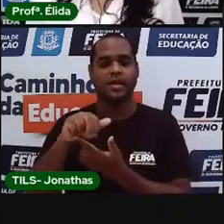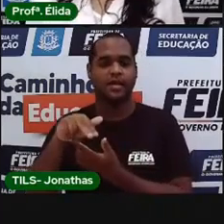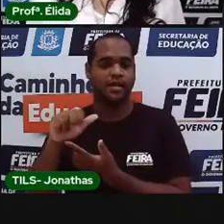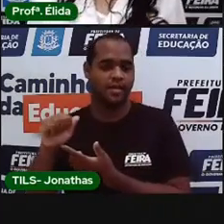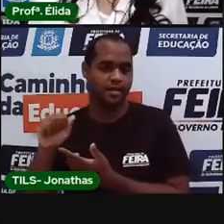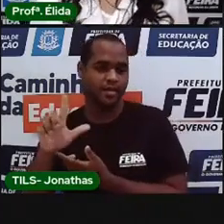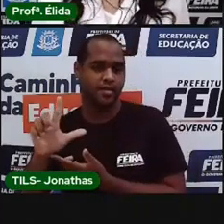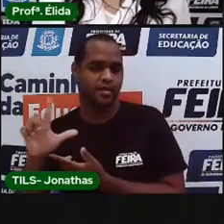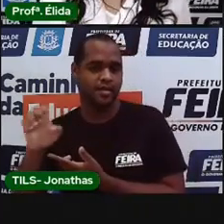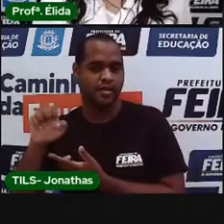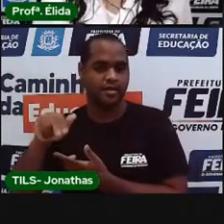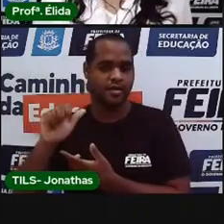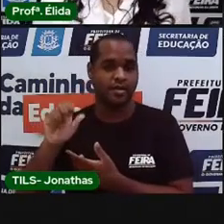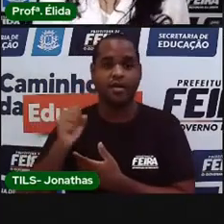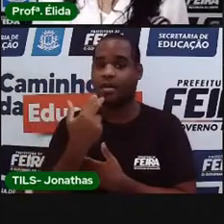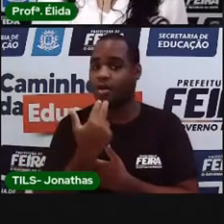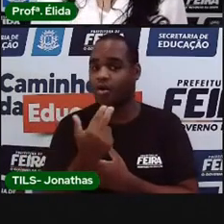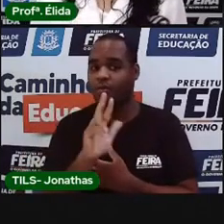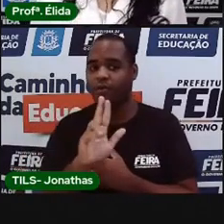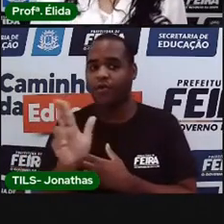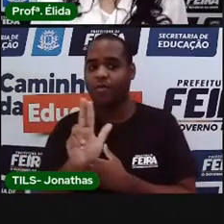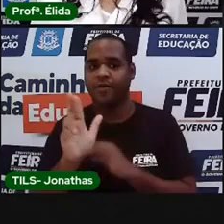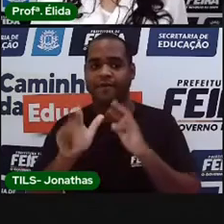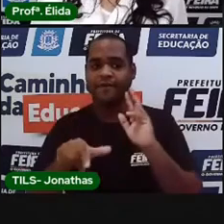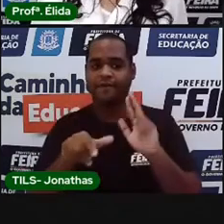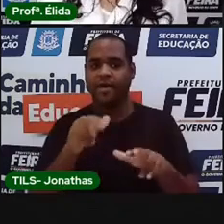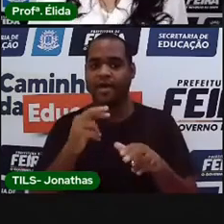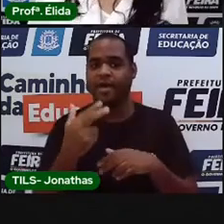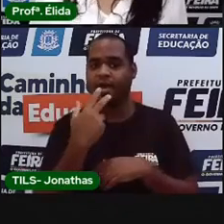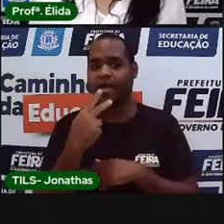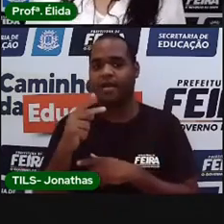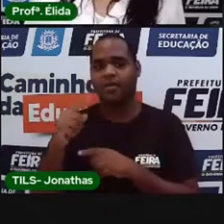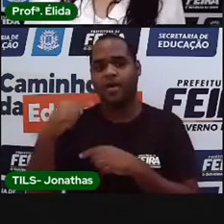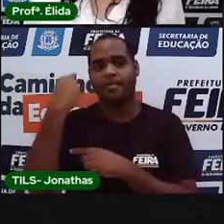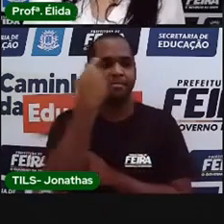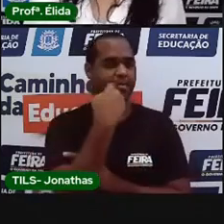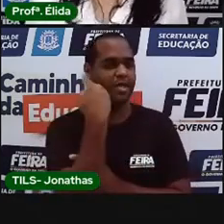Lenas. O nome é diferente porque ela é de Barcelona.